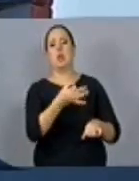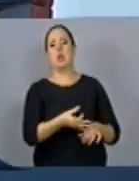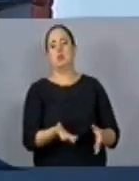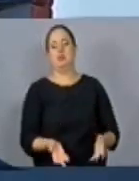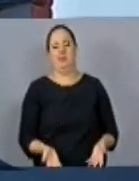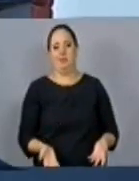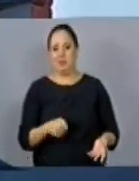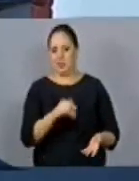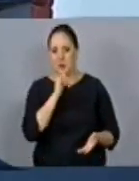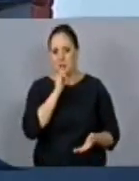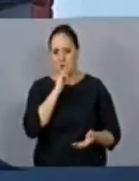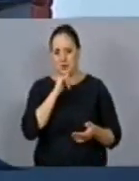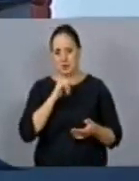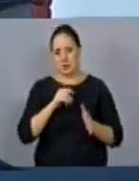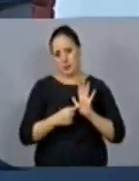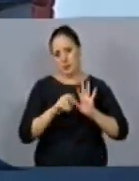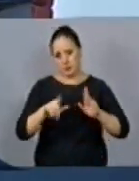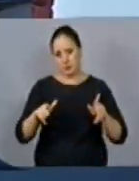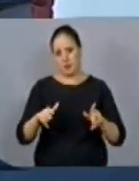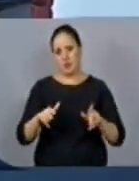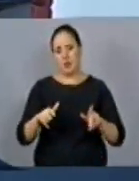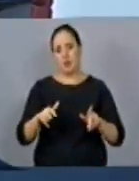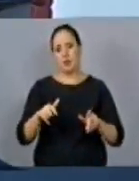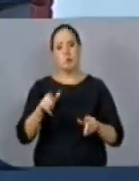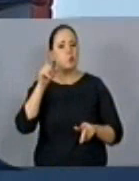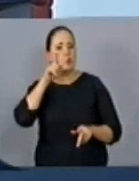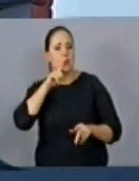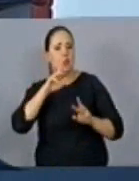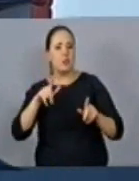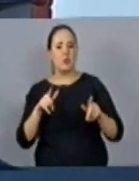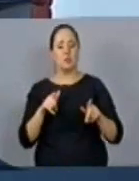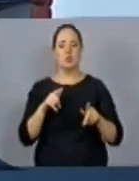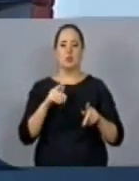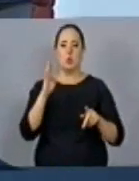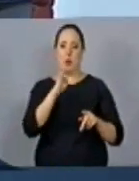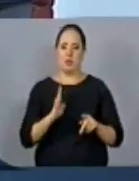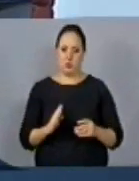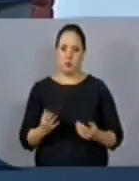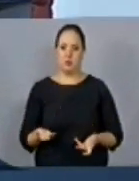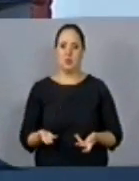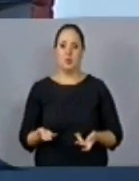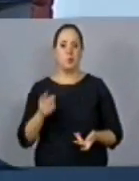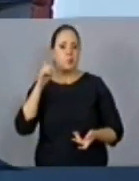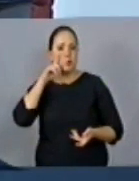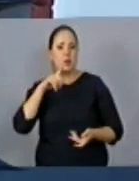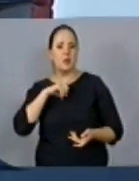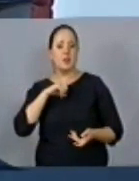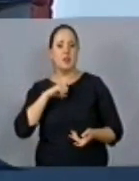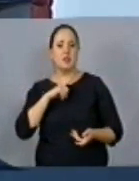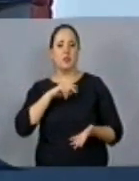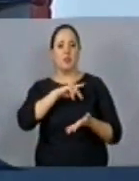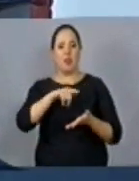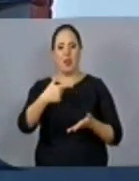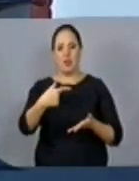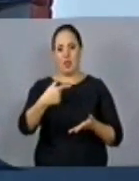exemplo, justifica a diferença que há entre a Corte Suprema Americana e a Corte Suprema Brasileira. A Corte Suprema Americana tem 70 recursos para julgar